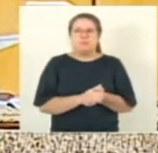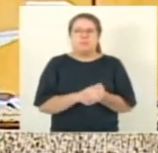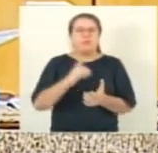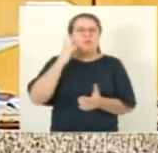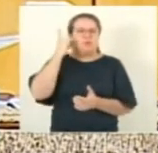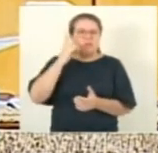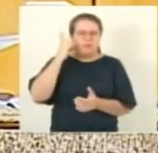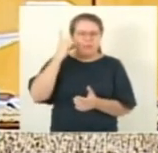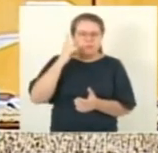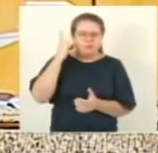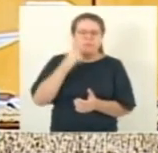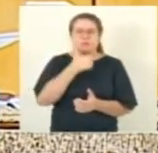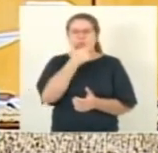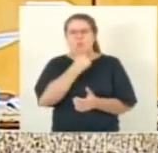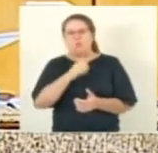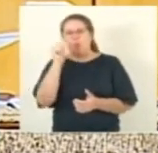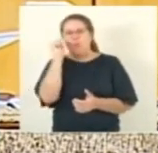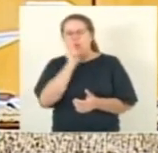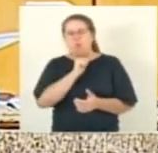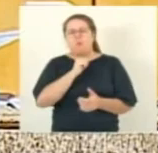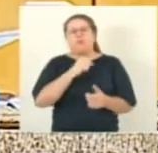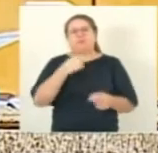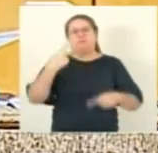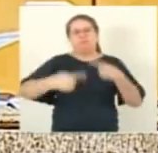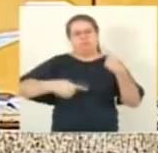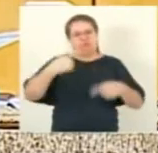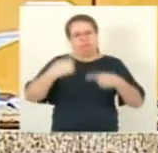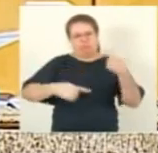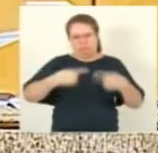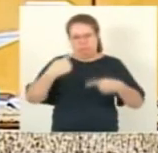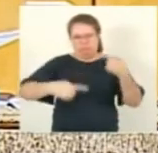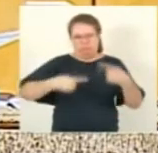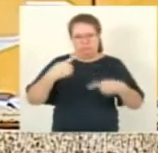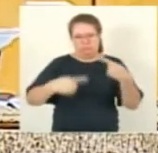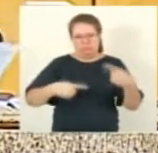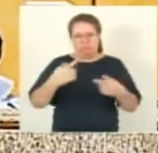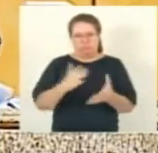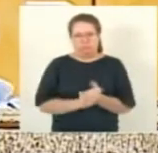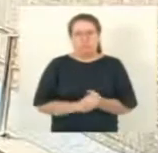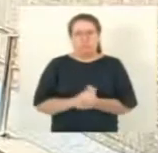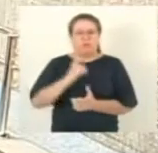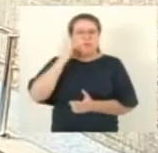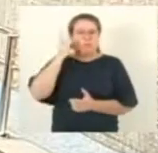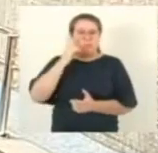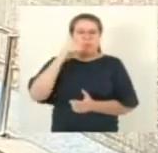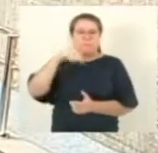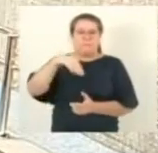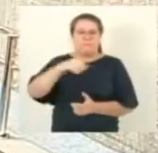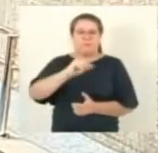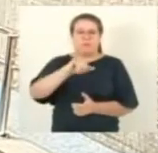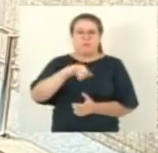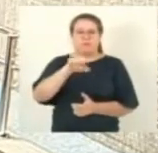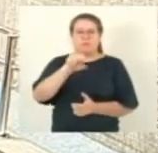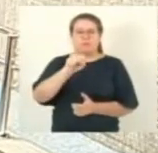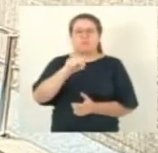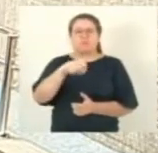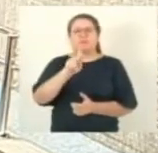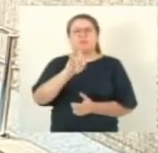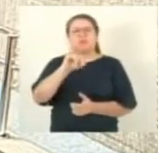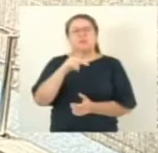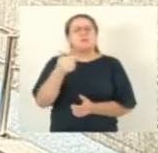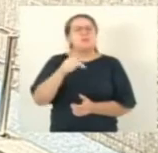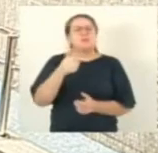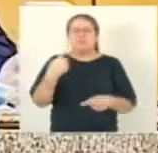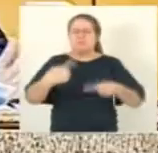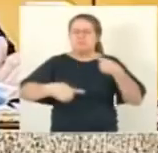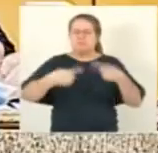deputadas e dos senhores deputados. Em discussão, deputado Sérgio Majeski, não havendo quem